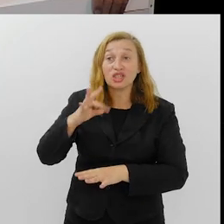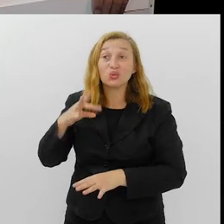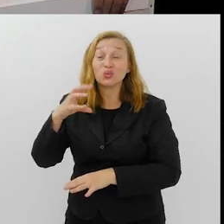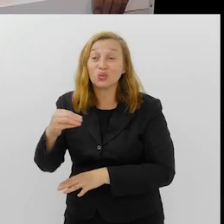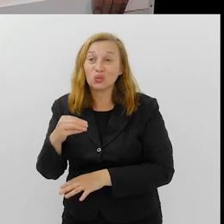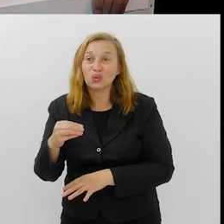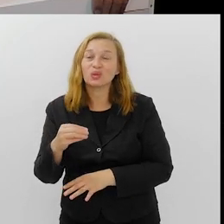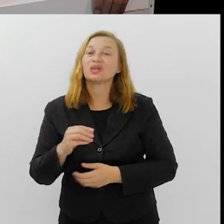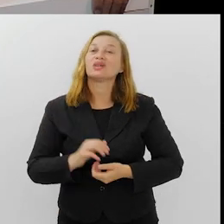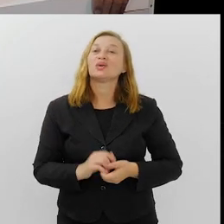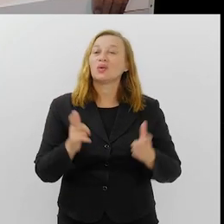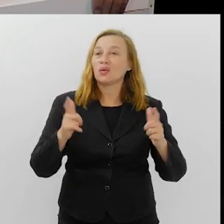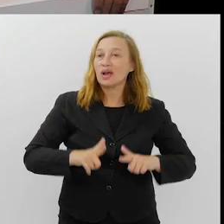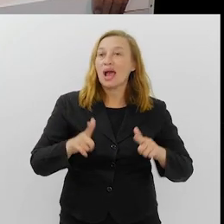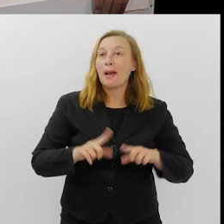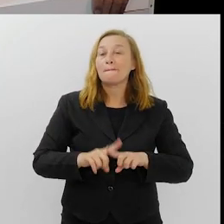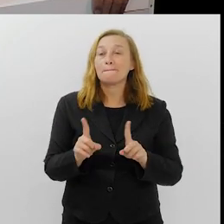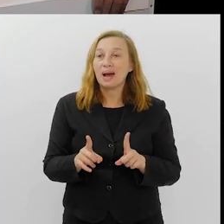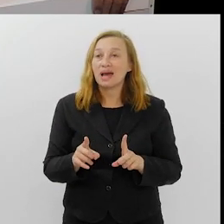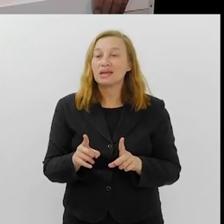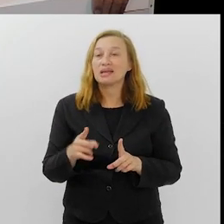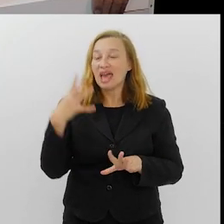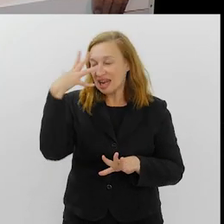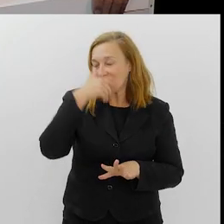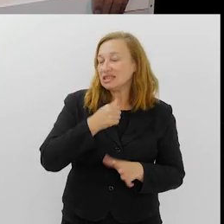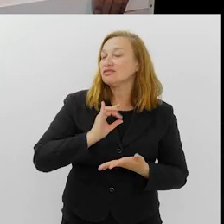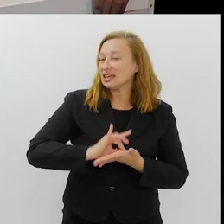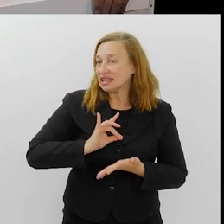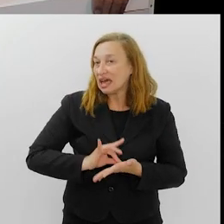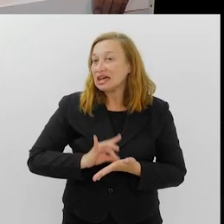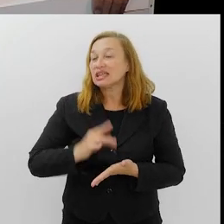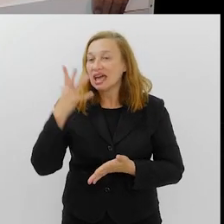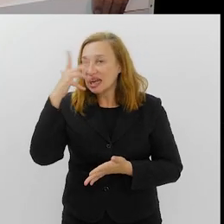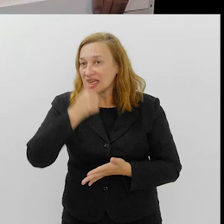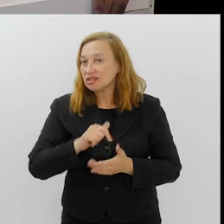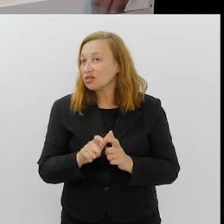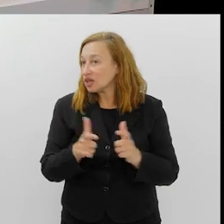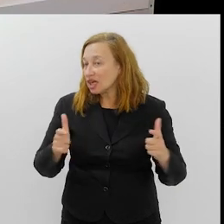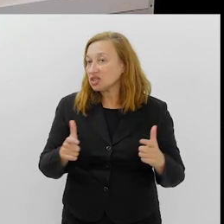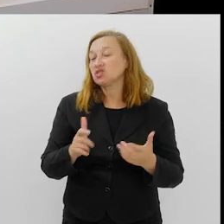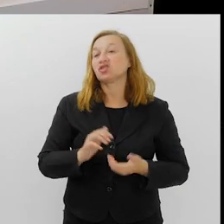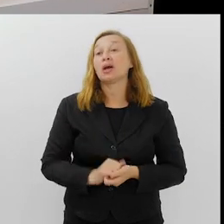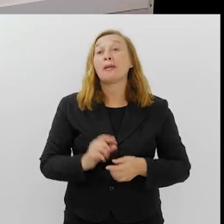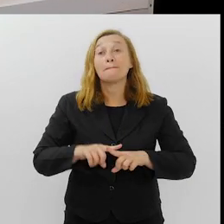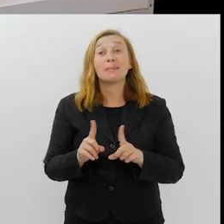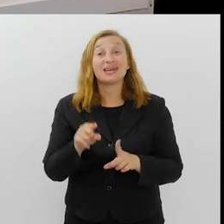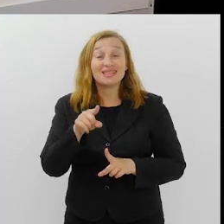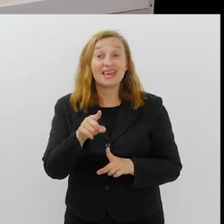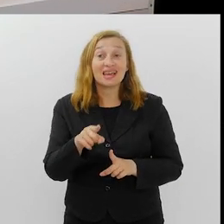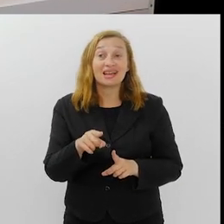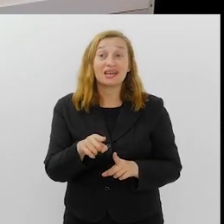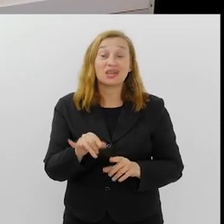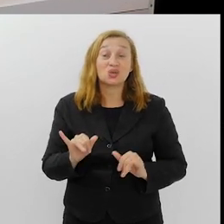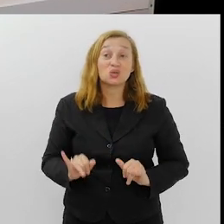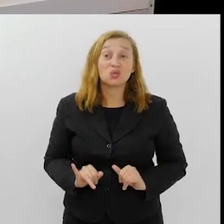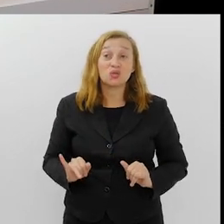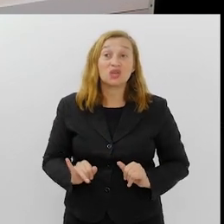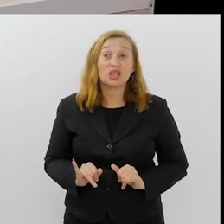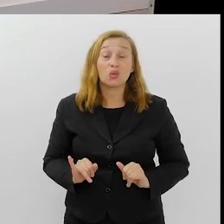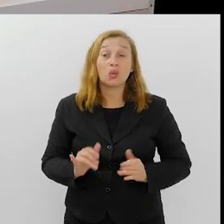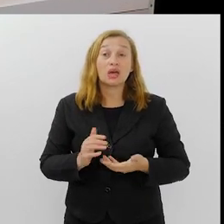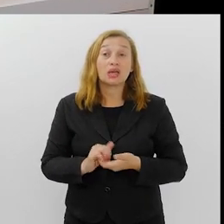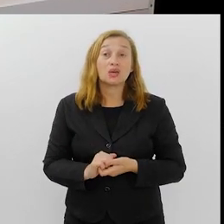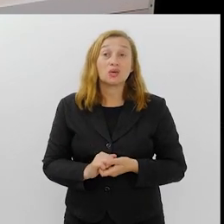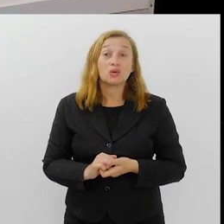aproveitando o fundo da exposição. Foi lindo isso. Mas é bonito mesmo. Foi muito bonito. Uma exposição grandiosa mesmo. Mas ela sofreu muito